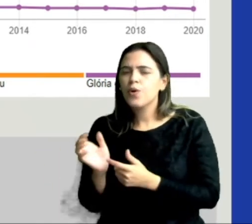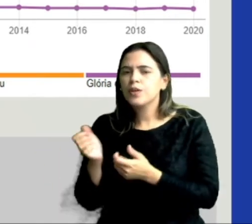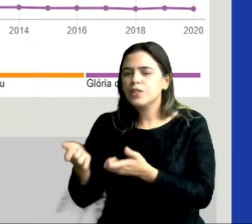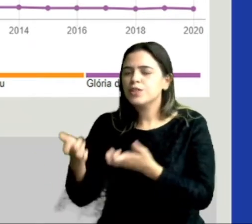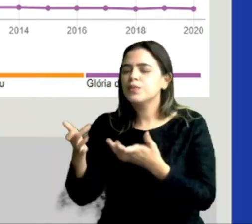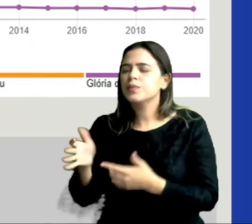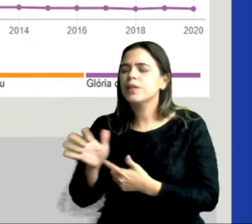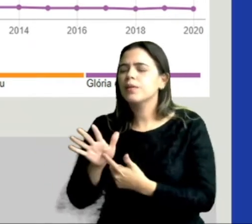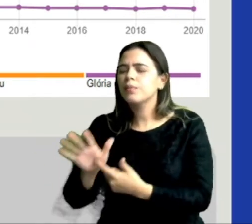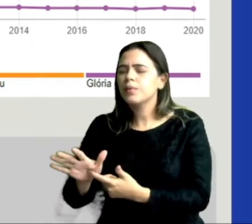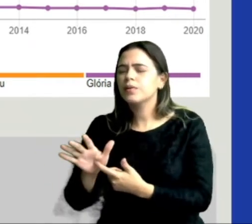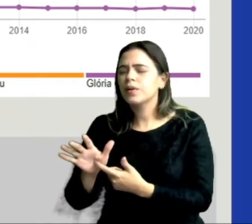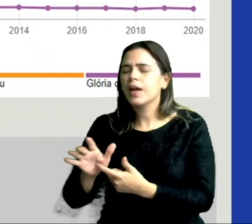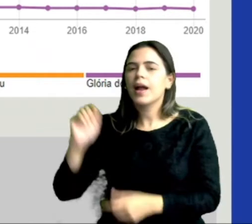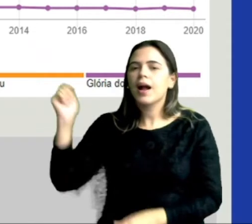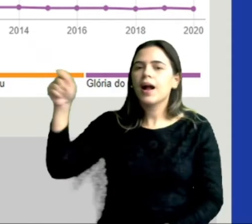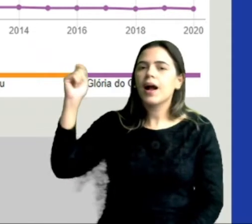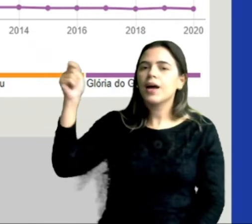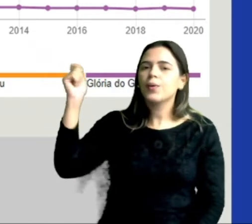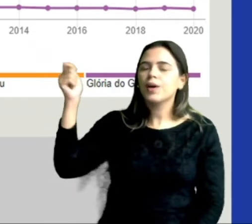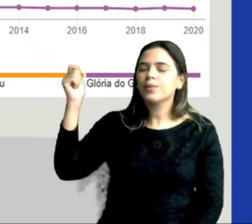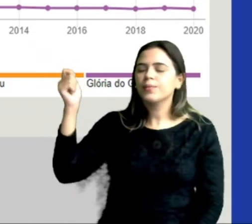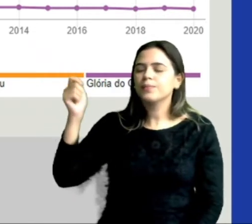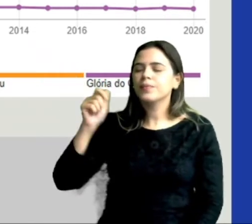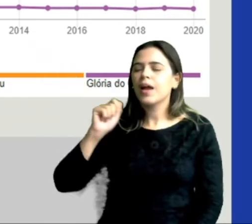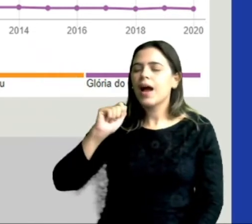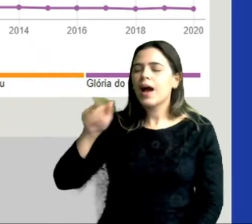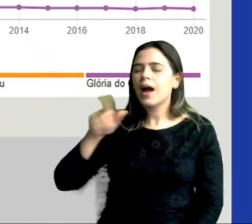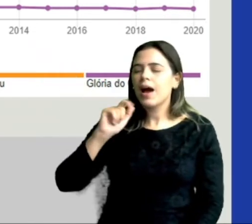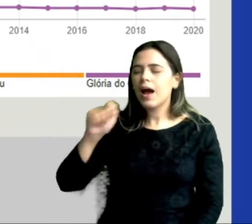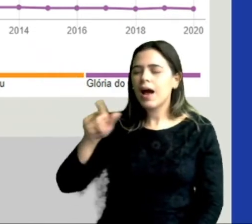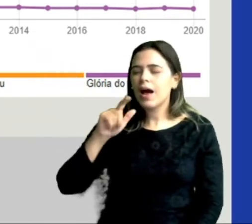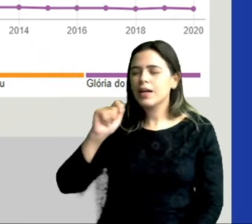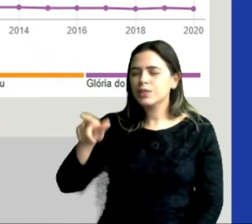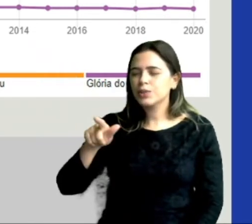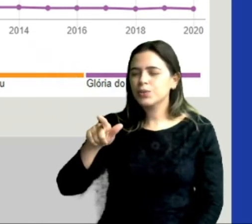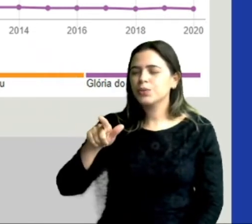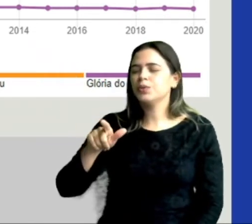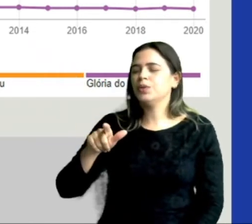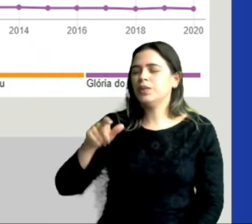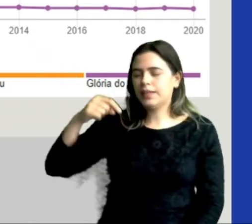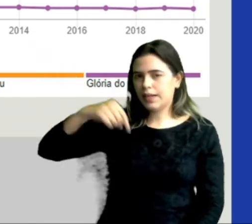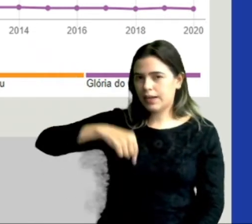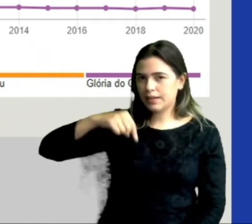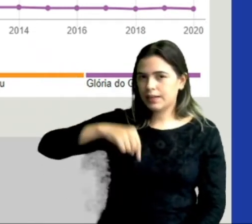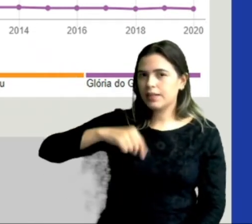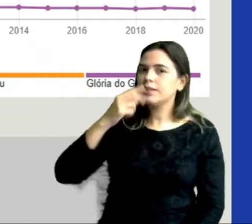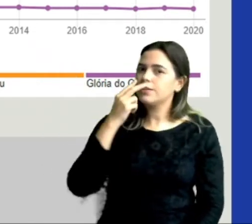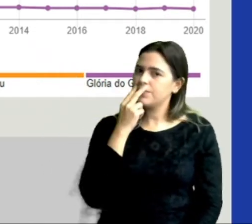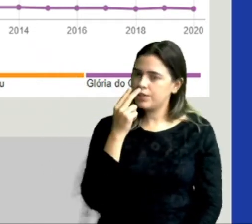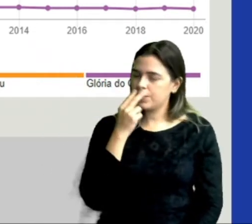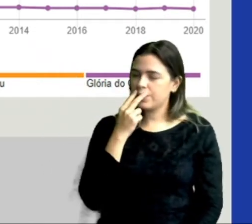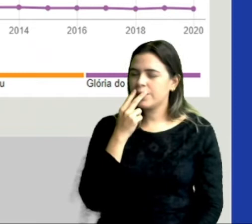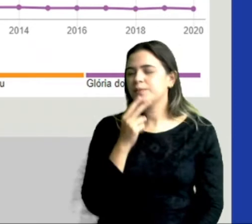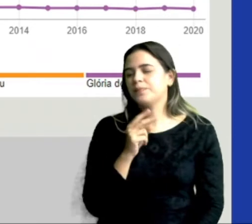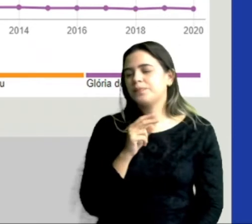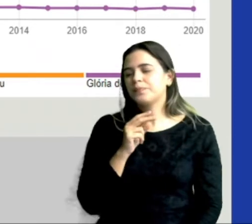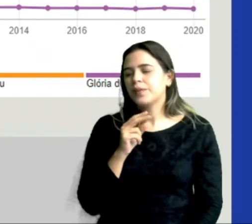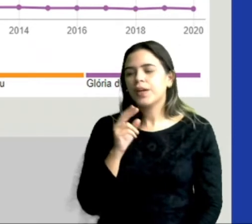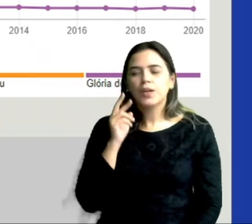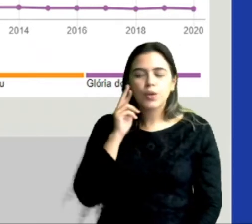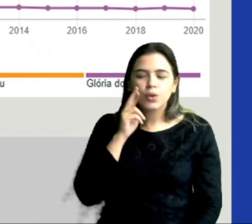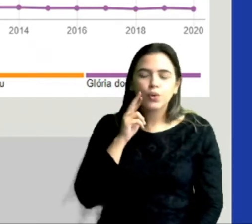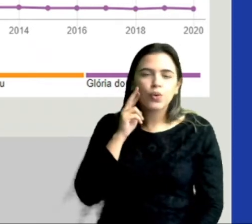dados de Caruaru. Na linha azul esverdeada, são os dados daqui de Vitória de Santo Antão. E o dado